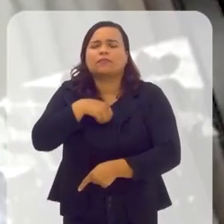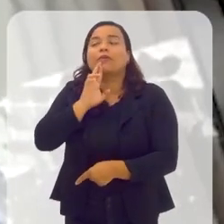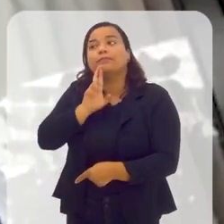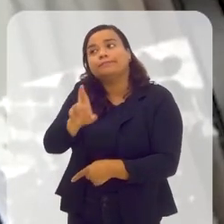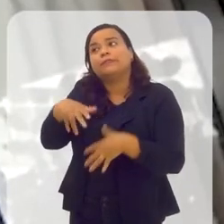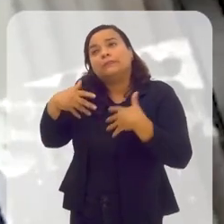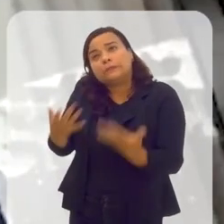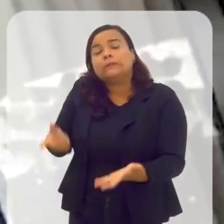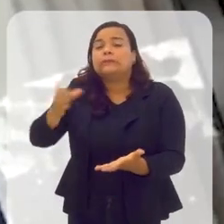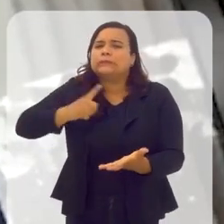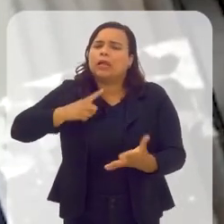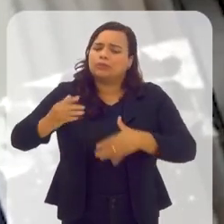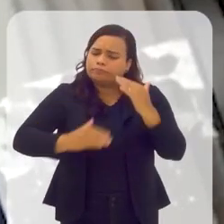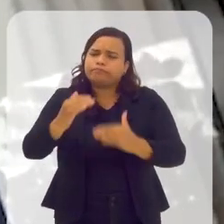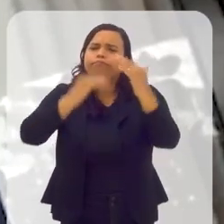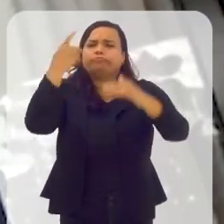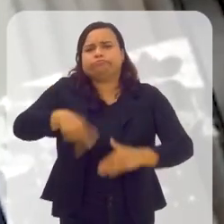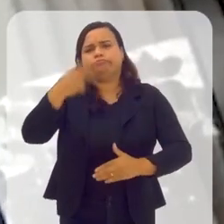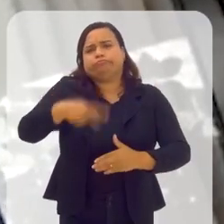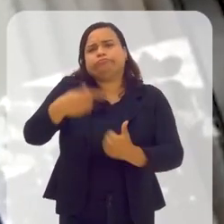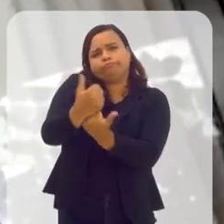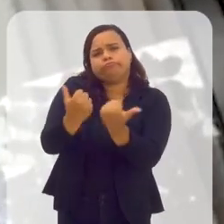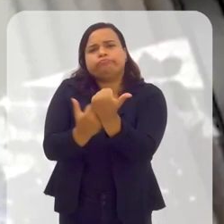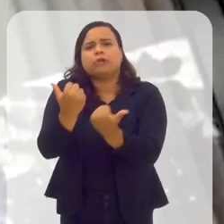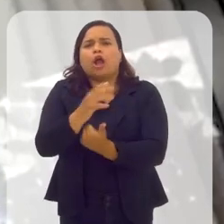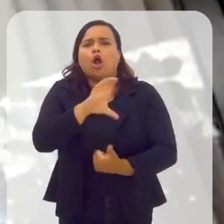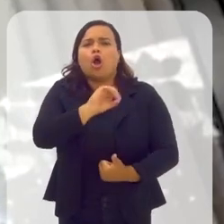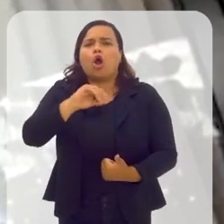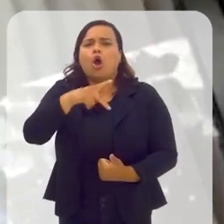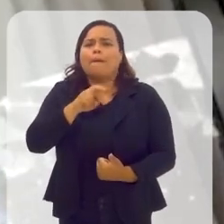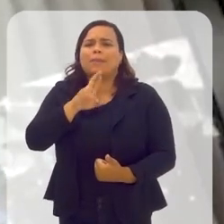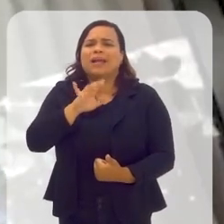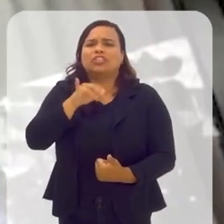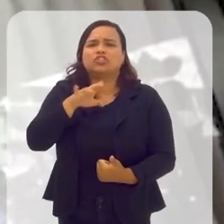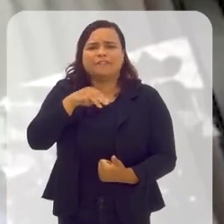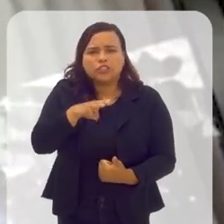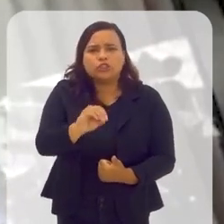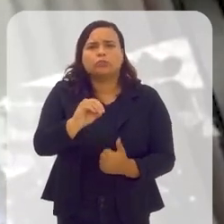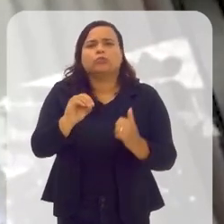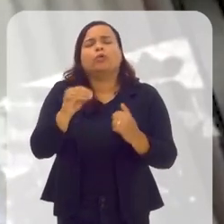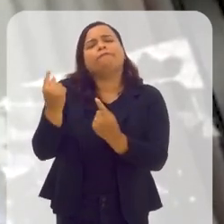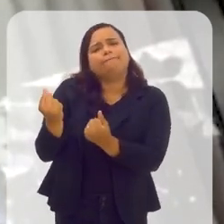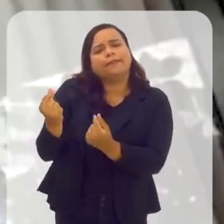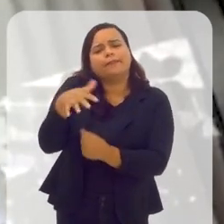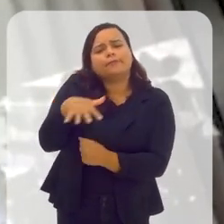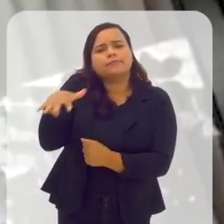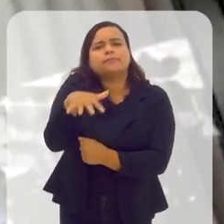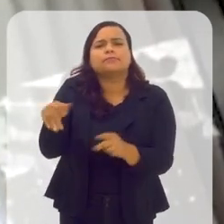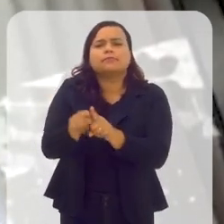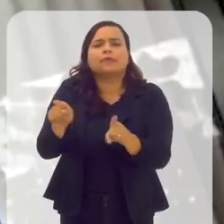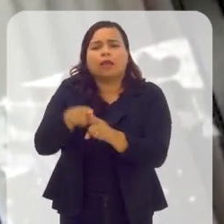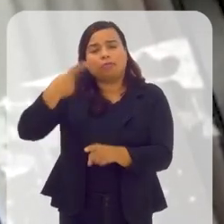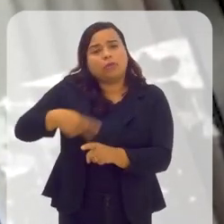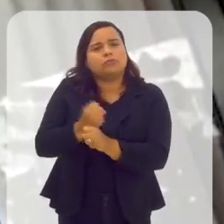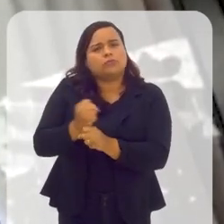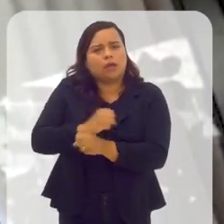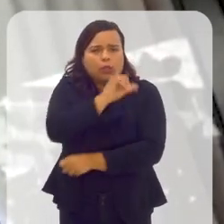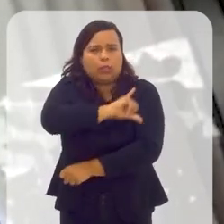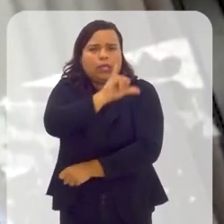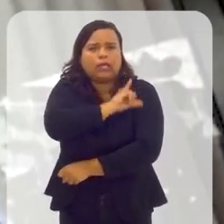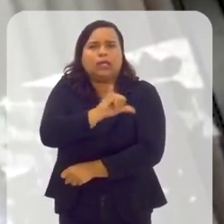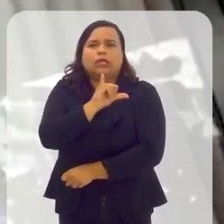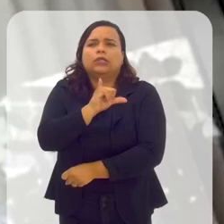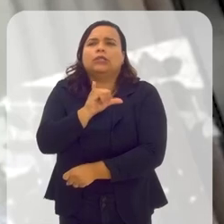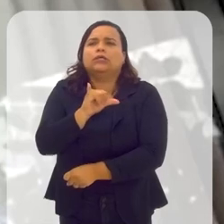crescimento do cooperativismo aqui no Rio de Janeiro, né? Nosso cooperativismo financeiro só esse ano vai estar,